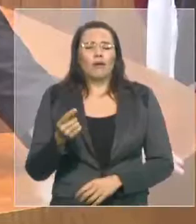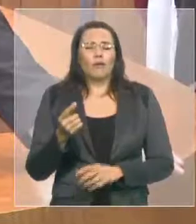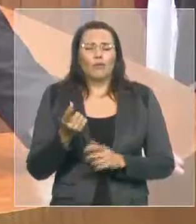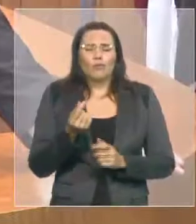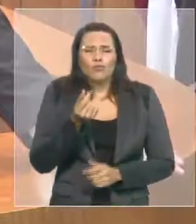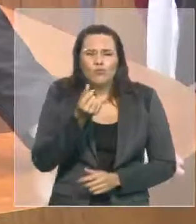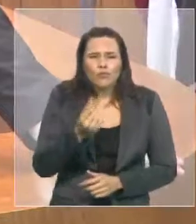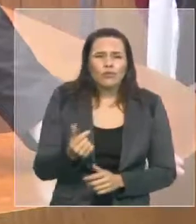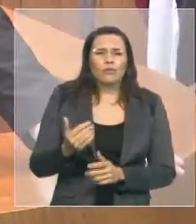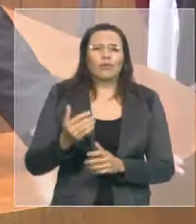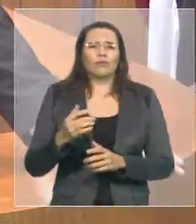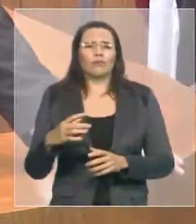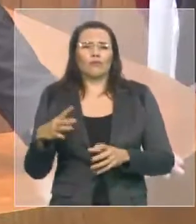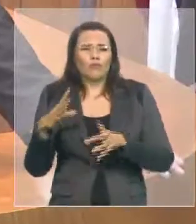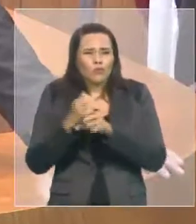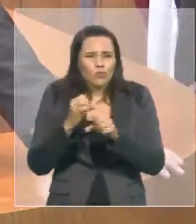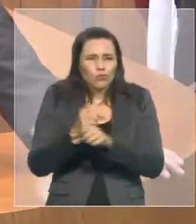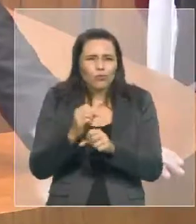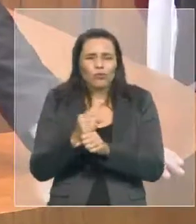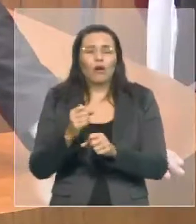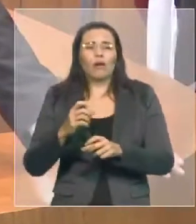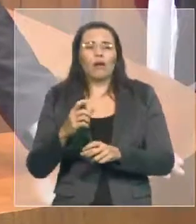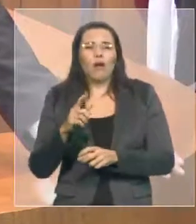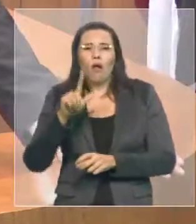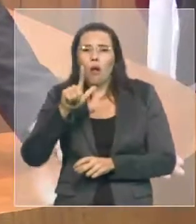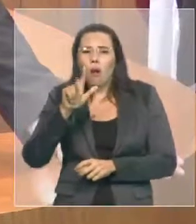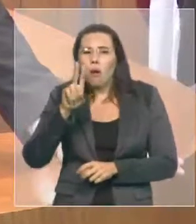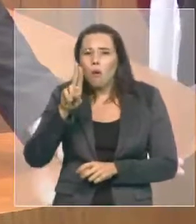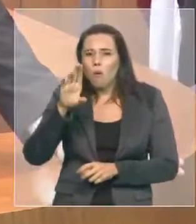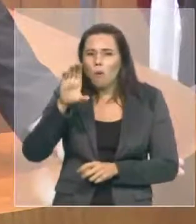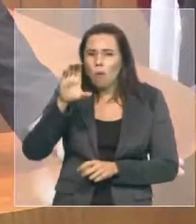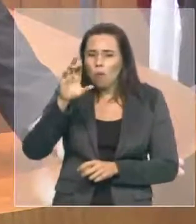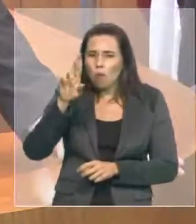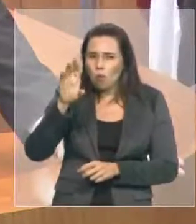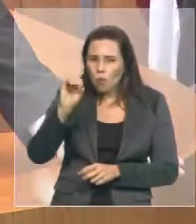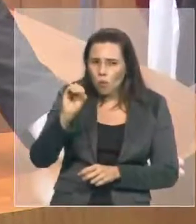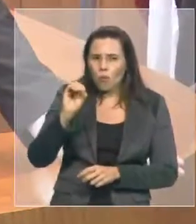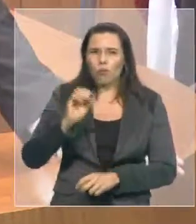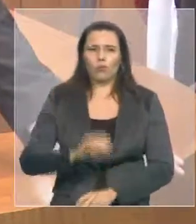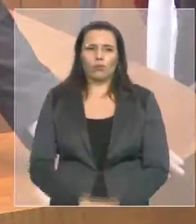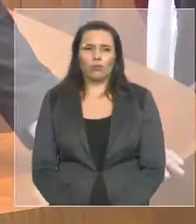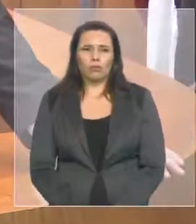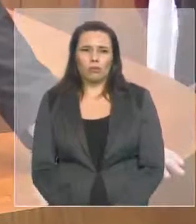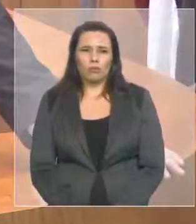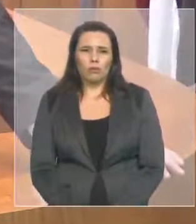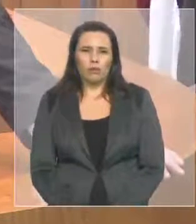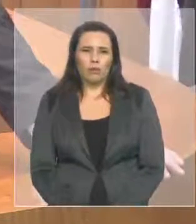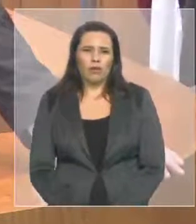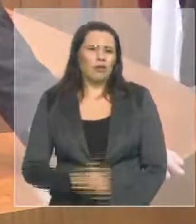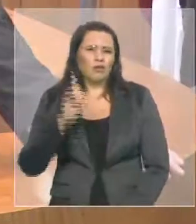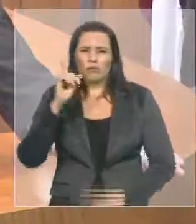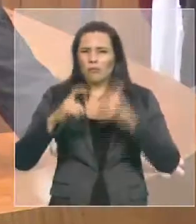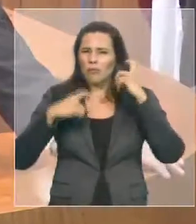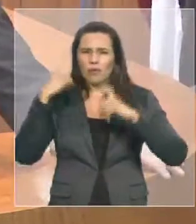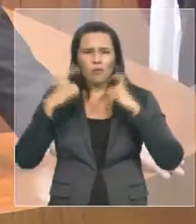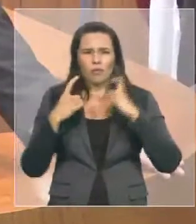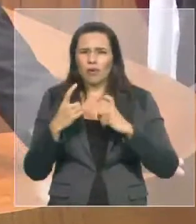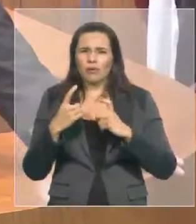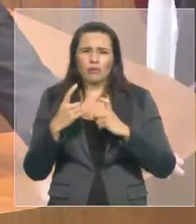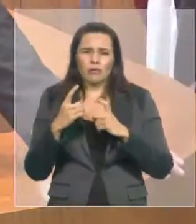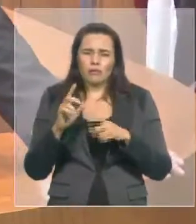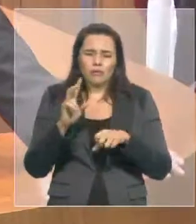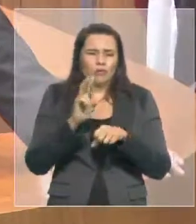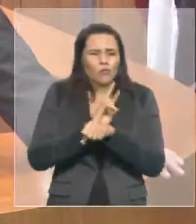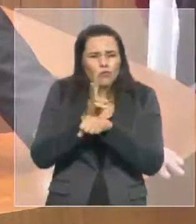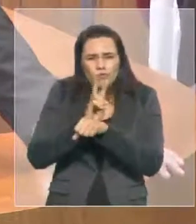própria. Então, os bancos têm uma grande culpa, grande culpa nesse